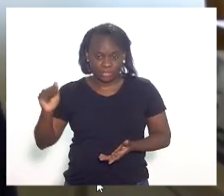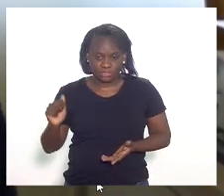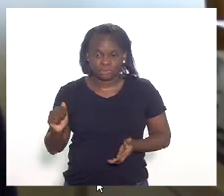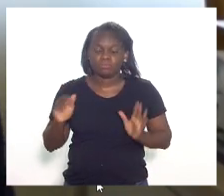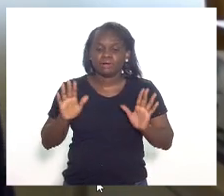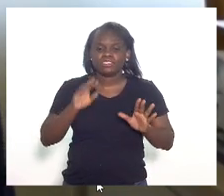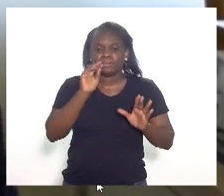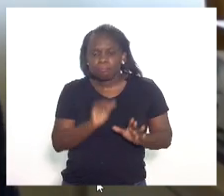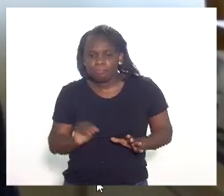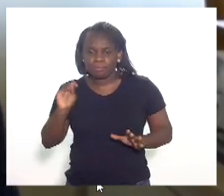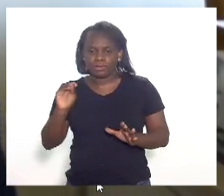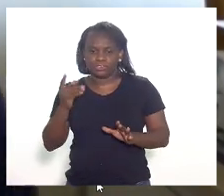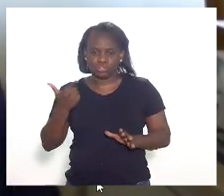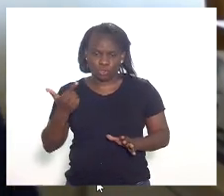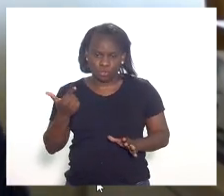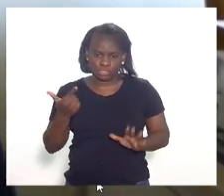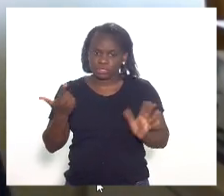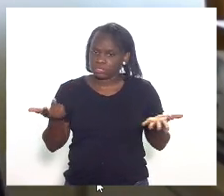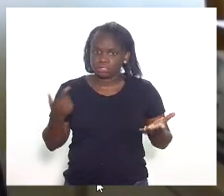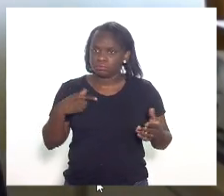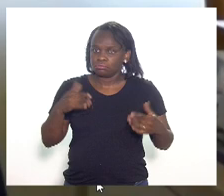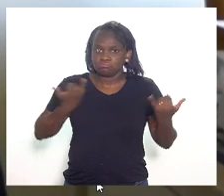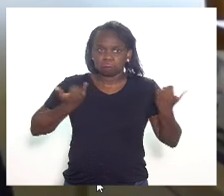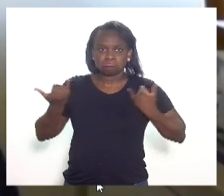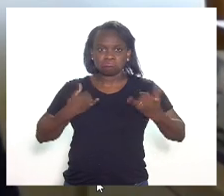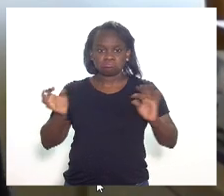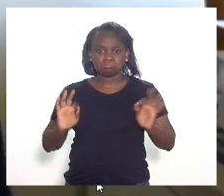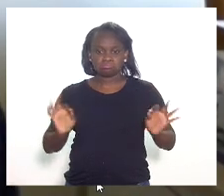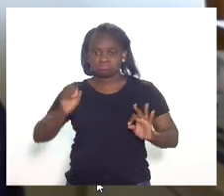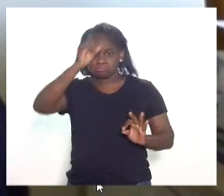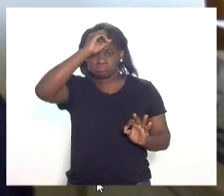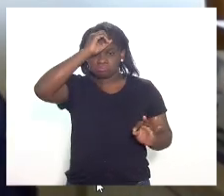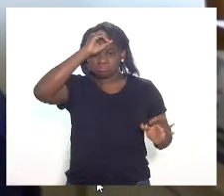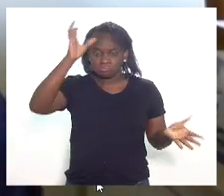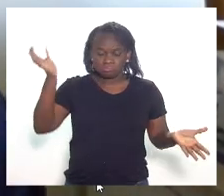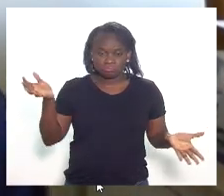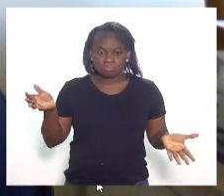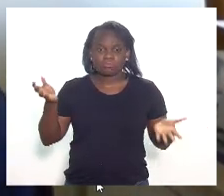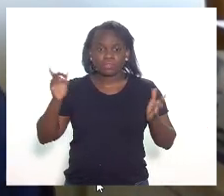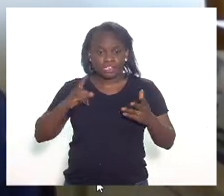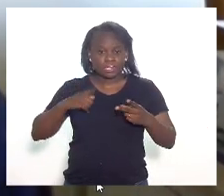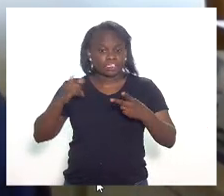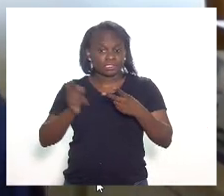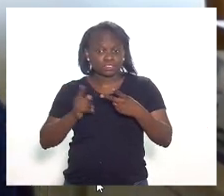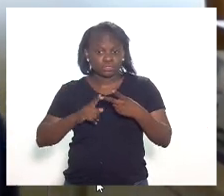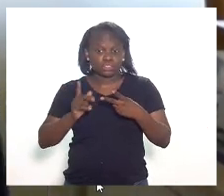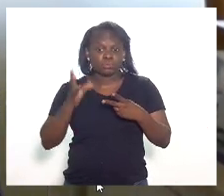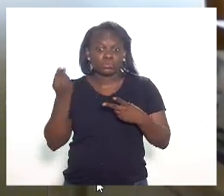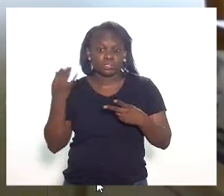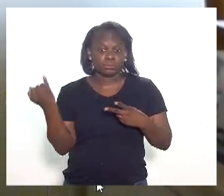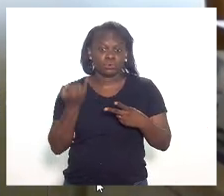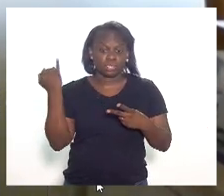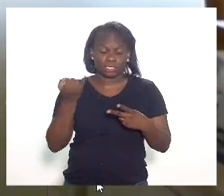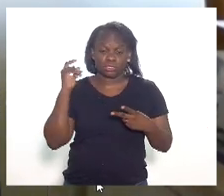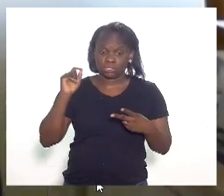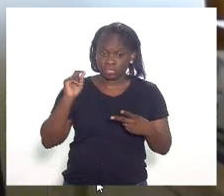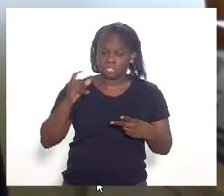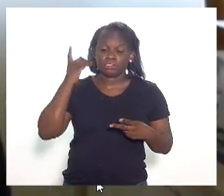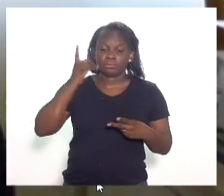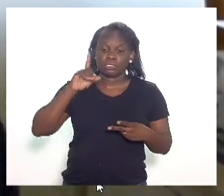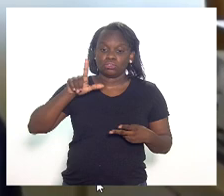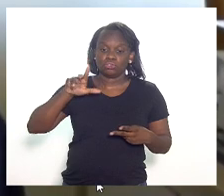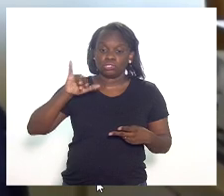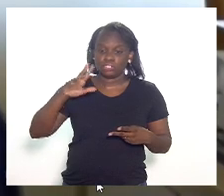Aí já foi postergado para o dia 12. E eu estou sem notícia. E ele tem uma segunda vertente muito importante, que é a deputada